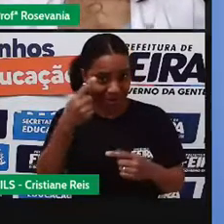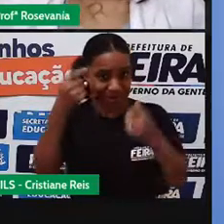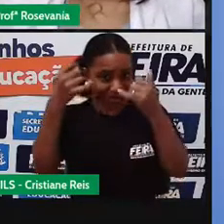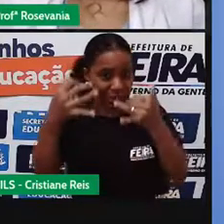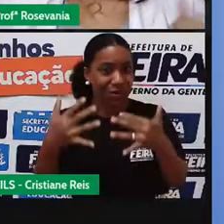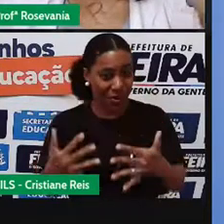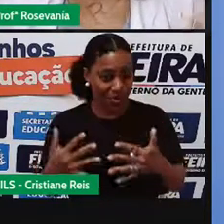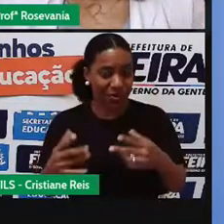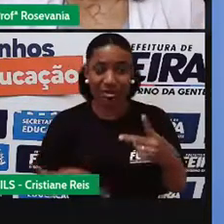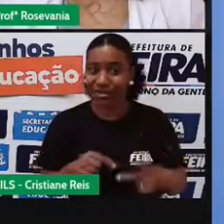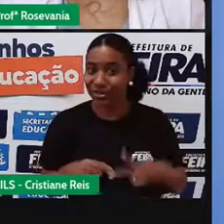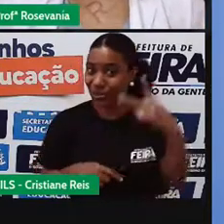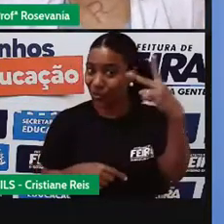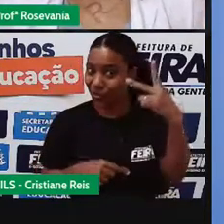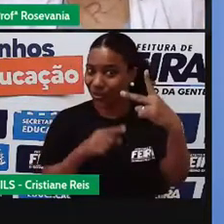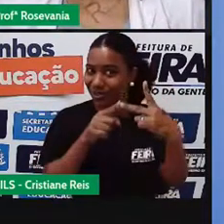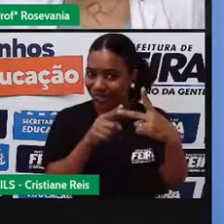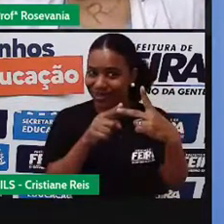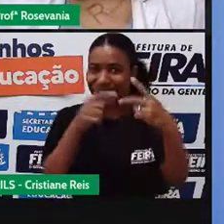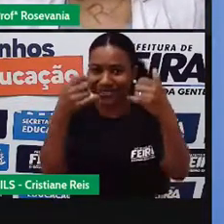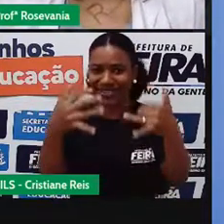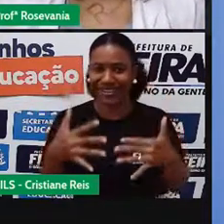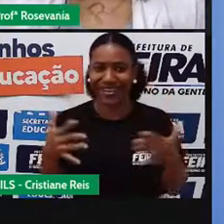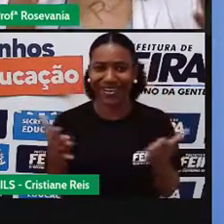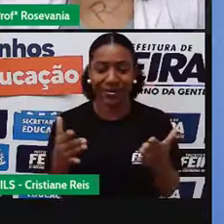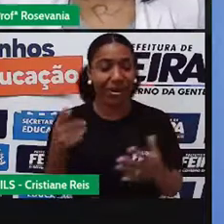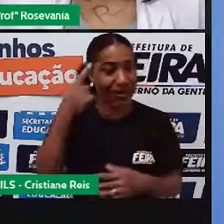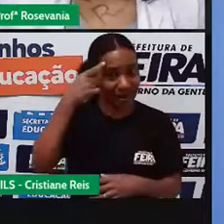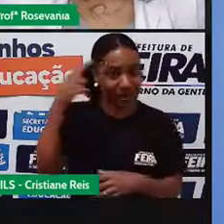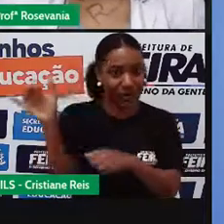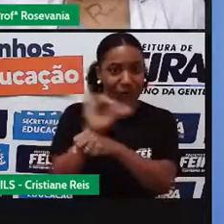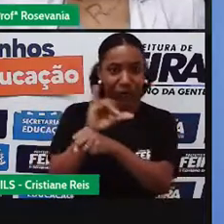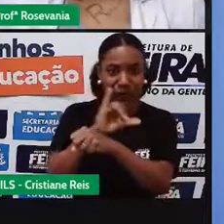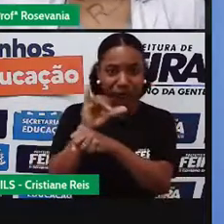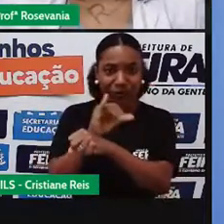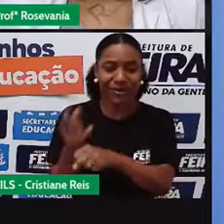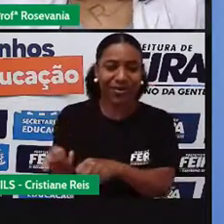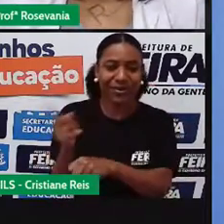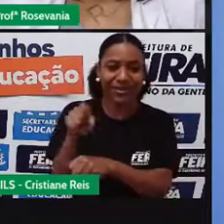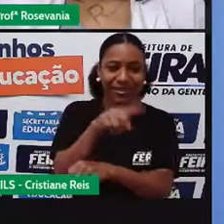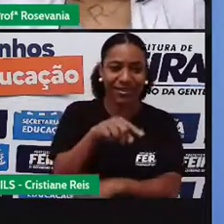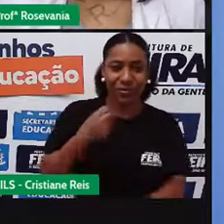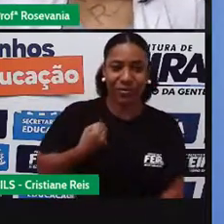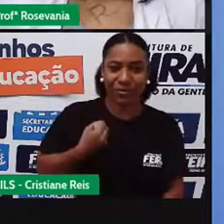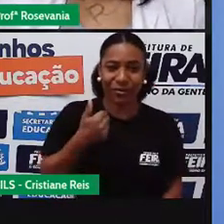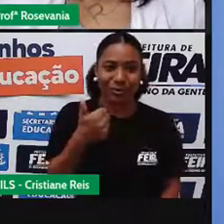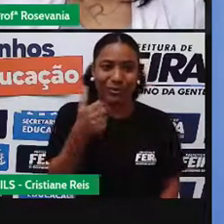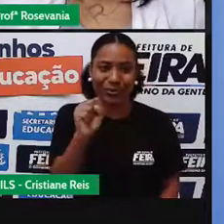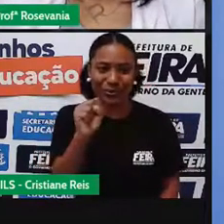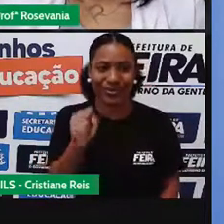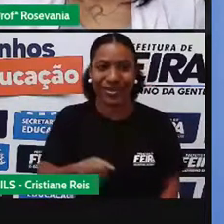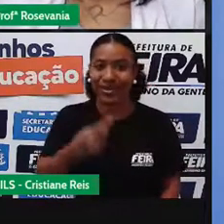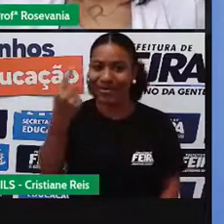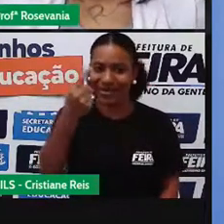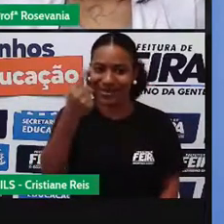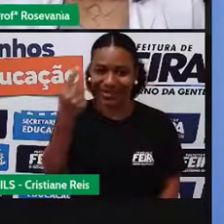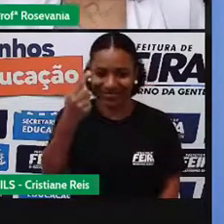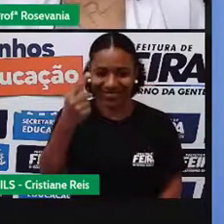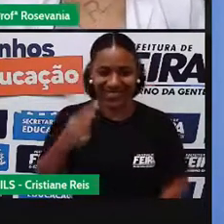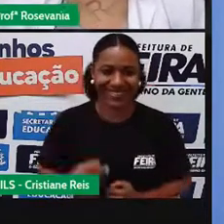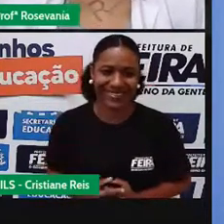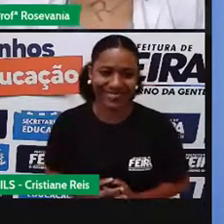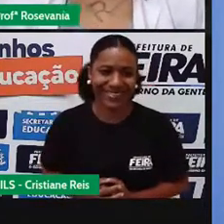Então, é só você correr e lá no canal, olhar a aula 18, que é a primeira parte dessa aula de rede de